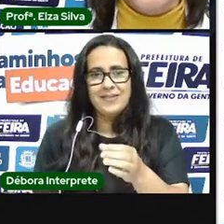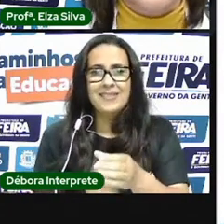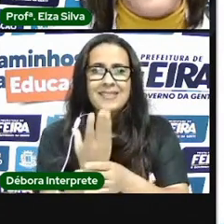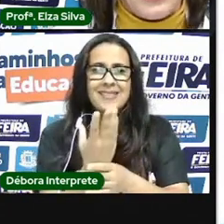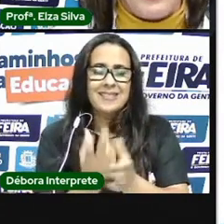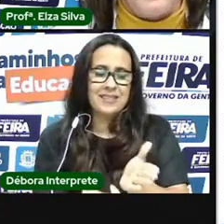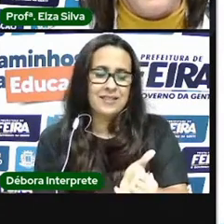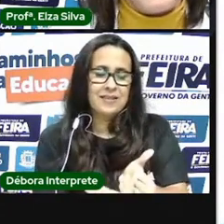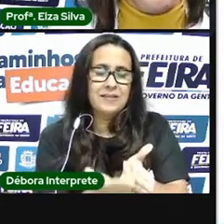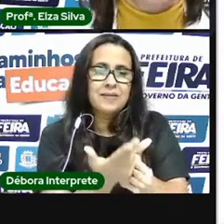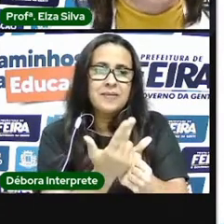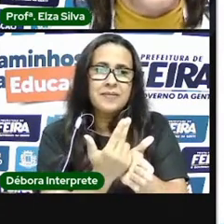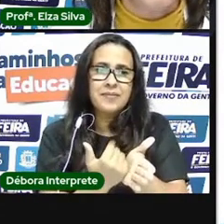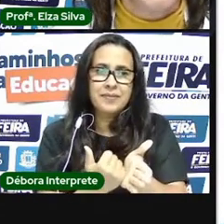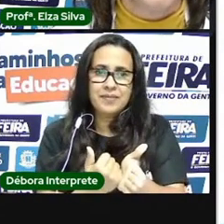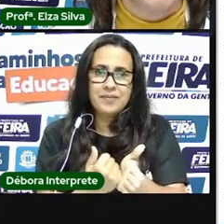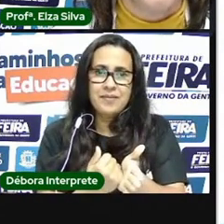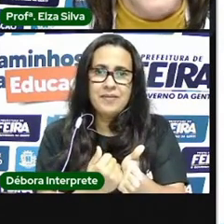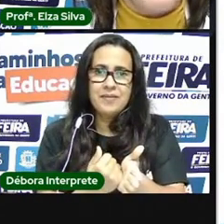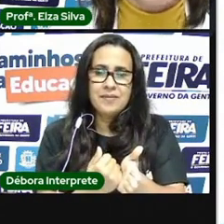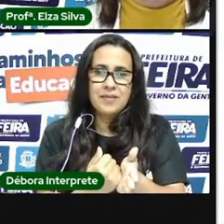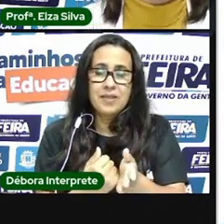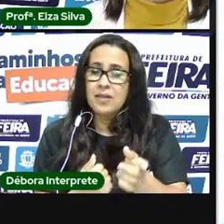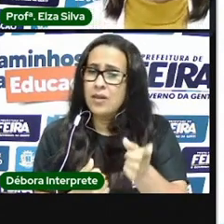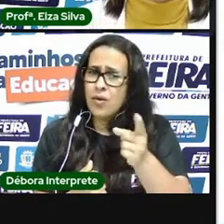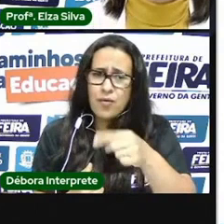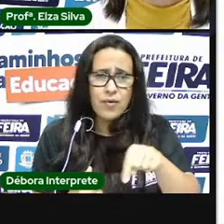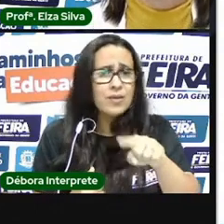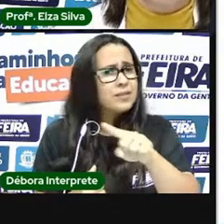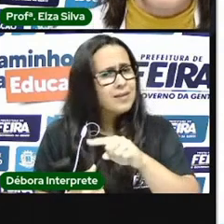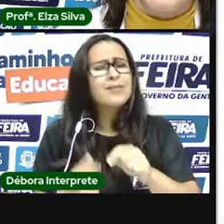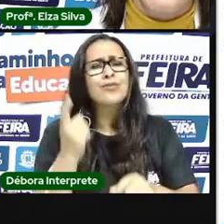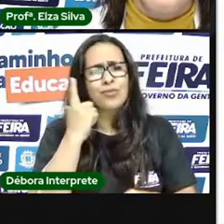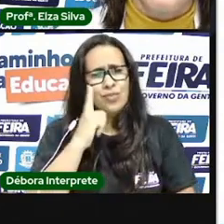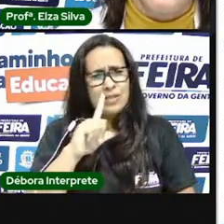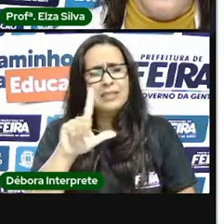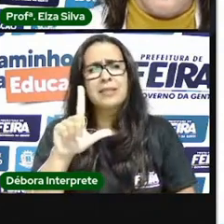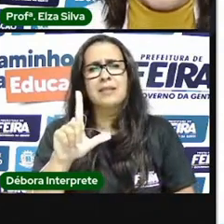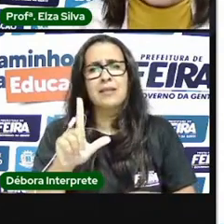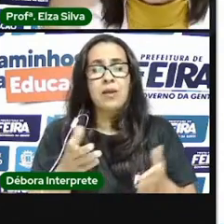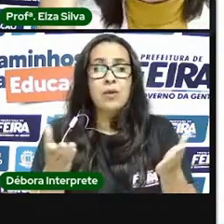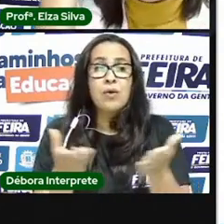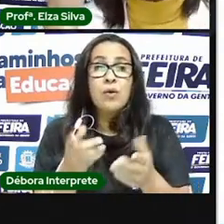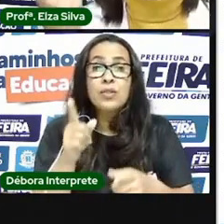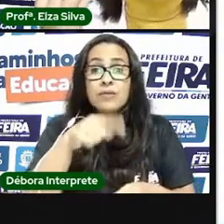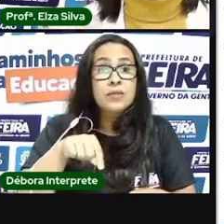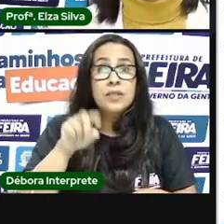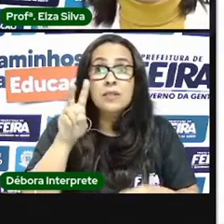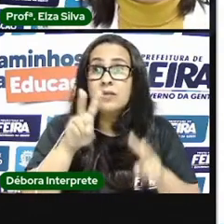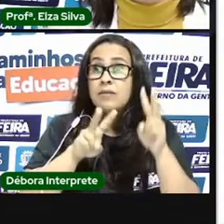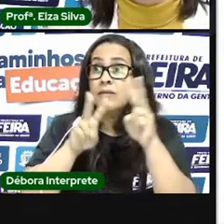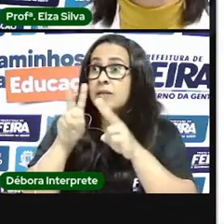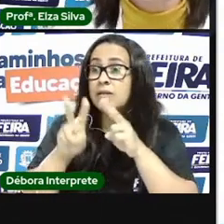vão representar a realidade a partir daquilo que vocês estão vivenciando ou daquilo que tem na